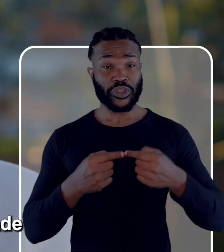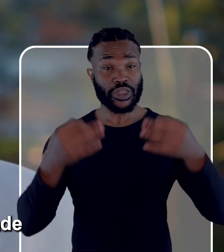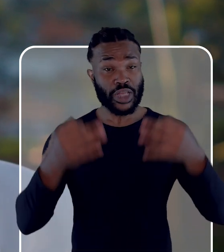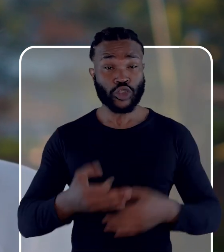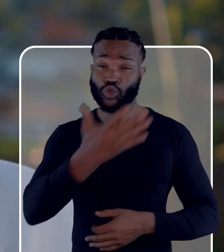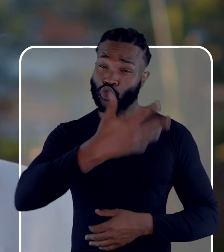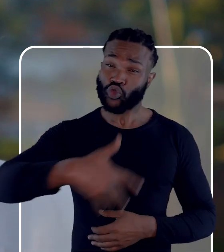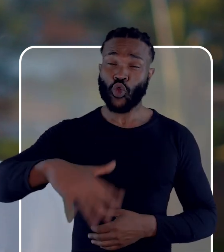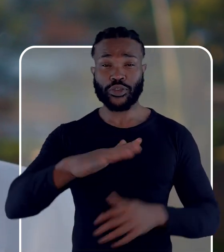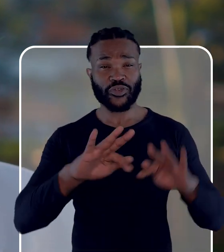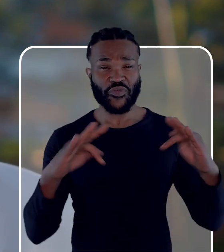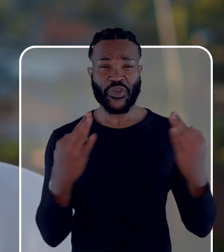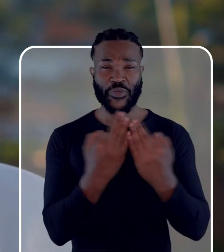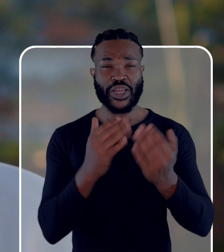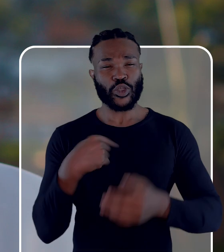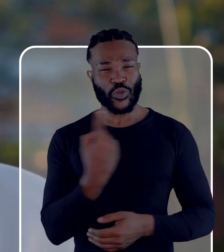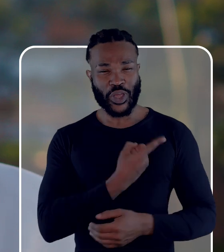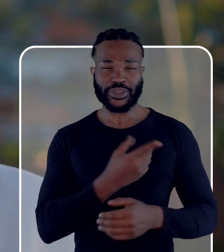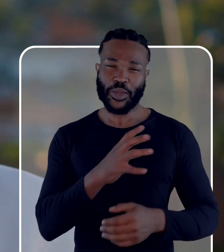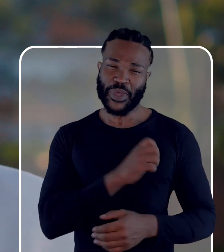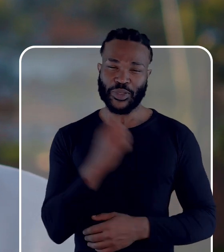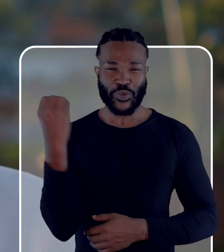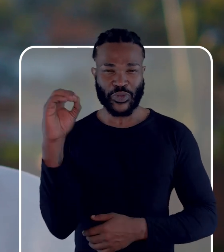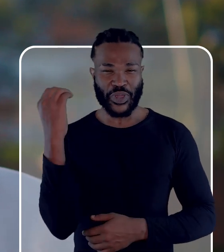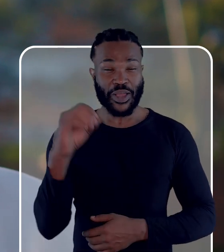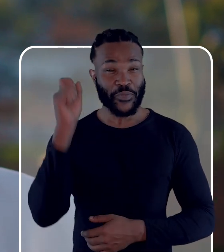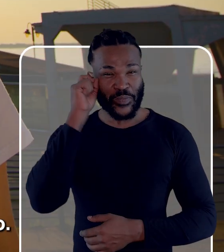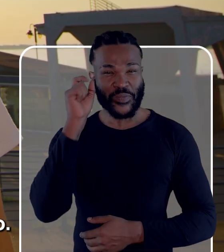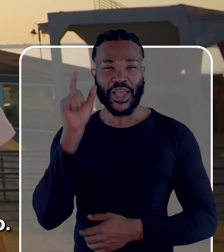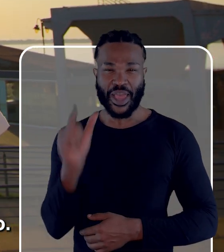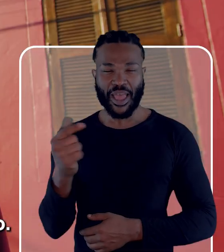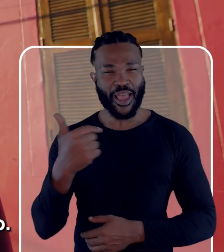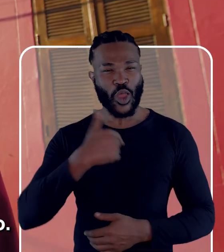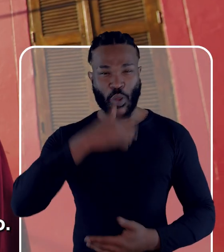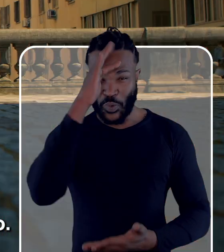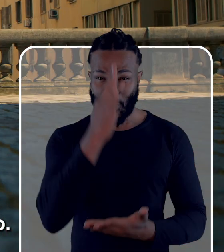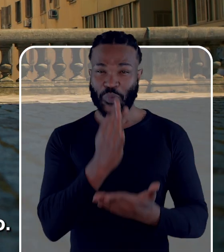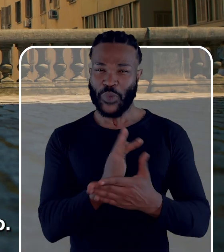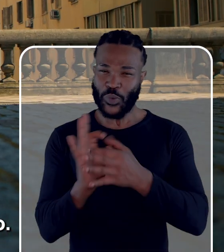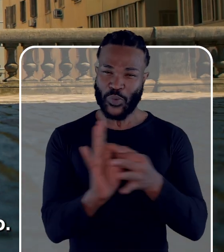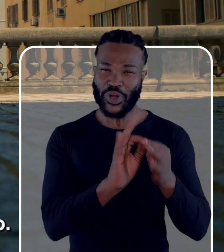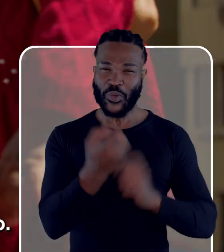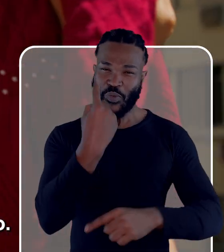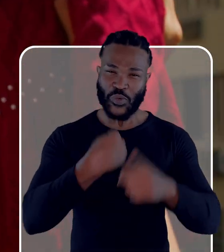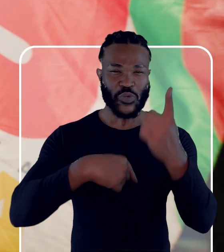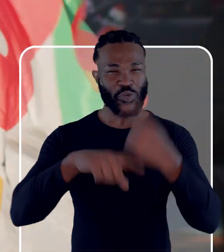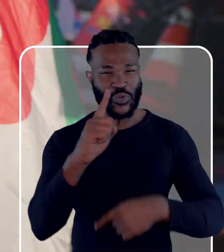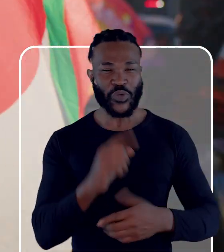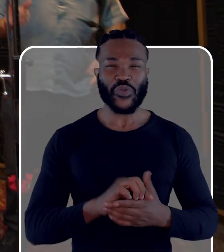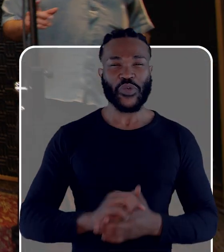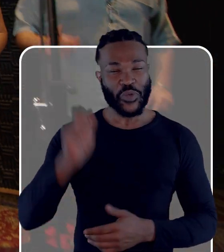dignidade para todas as famílias da nossa querida Porto Alegre. Eu vou com fé, união e reconstrução.